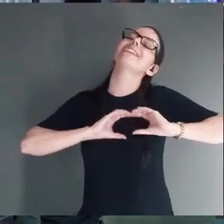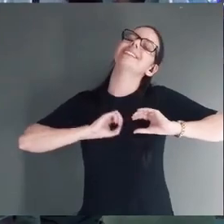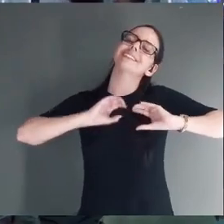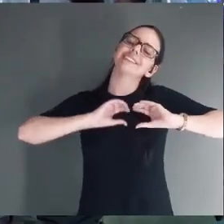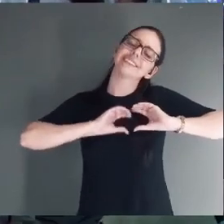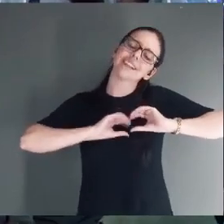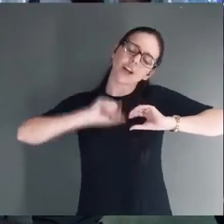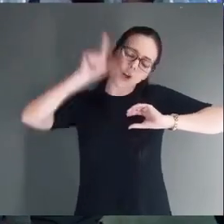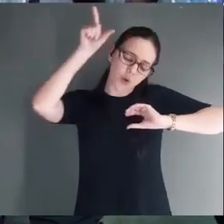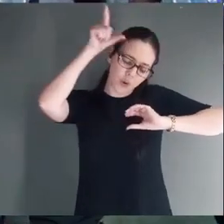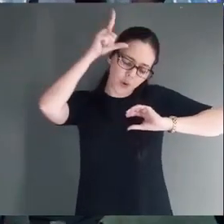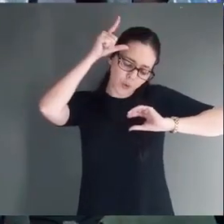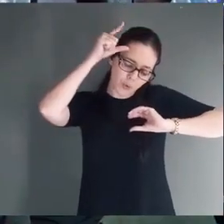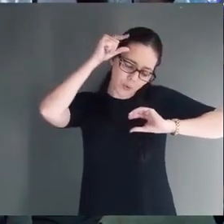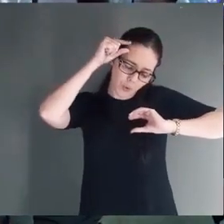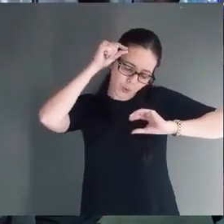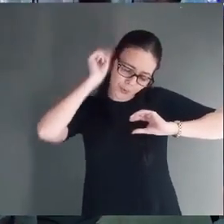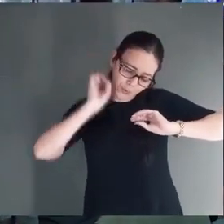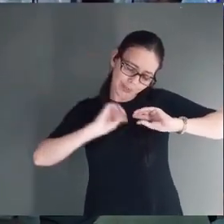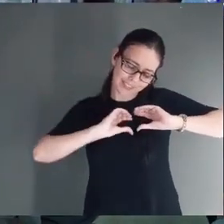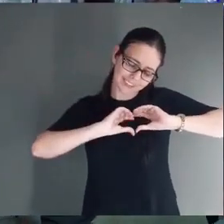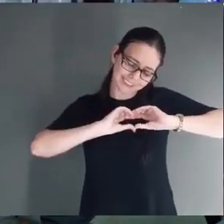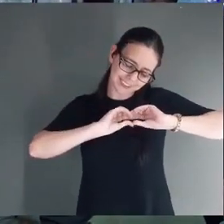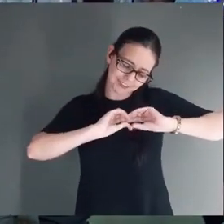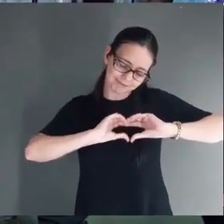Reconhece que precisa de Jesus na sua vida.